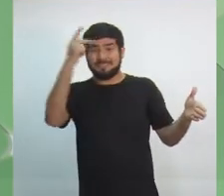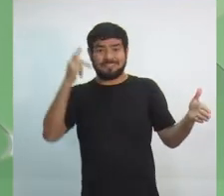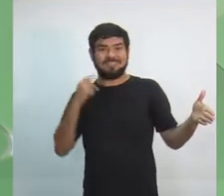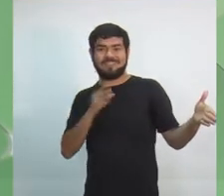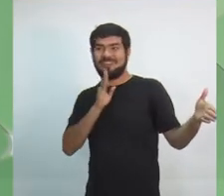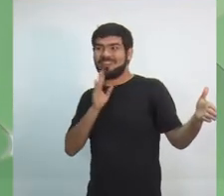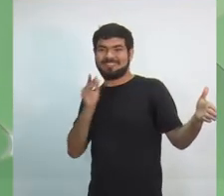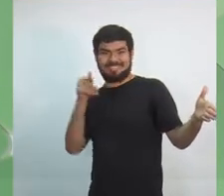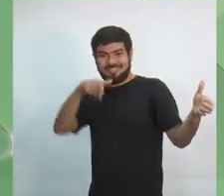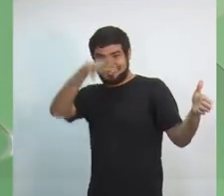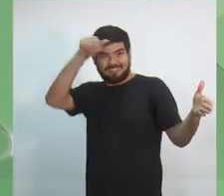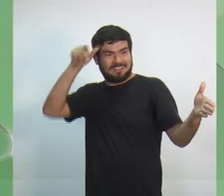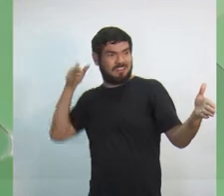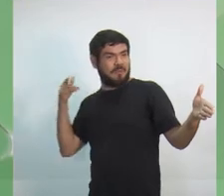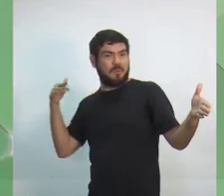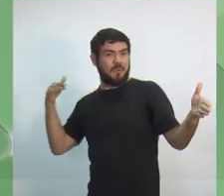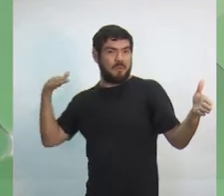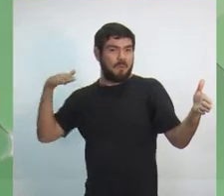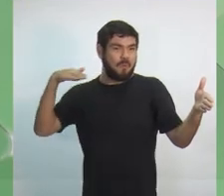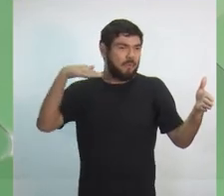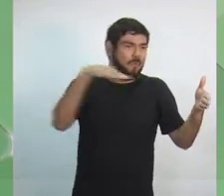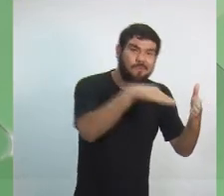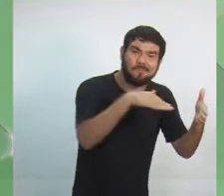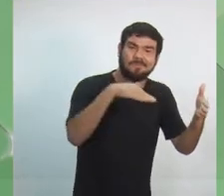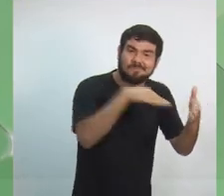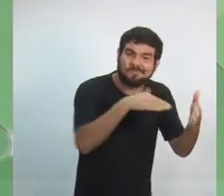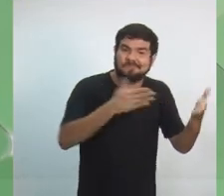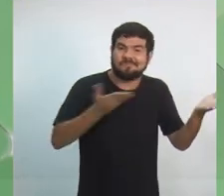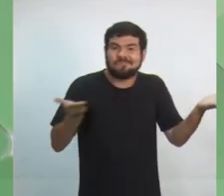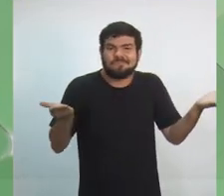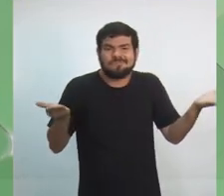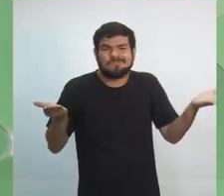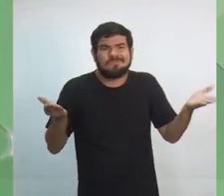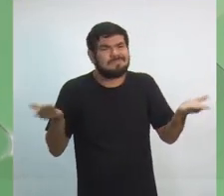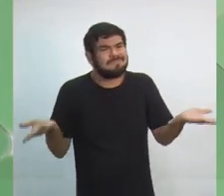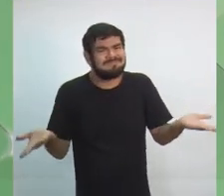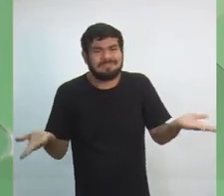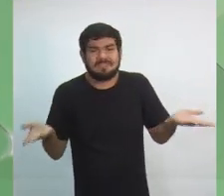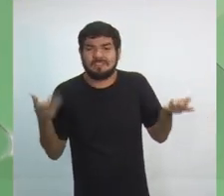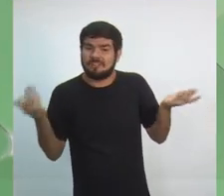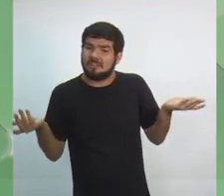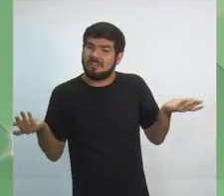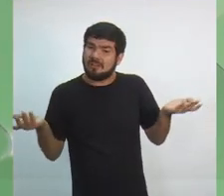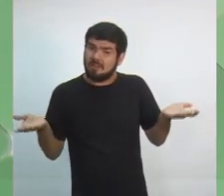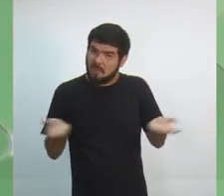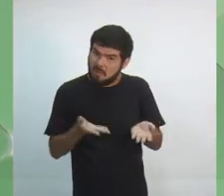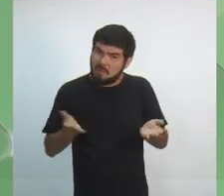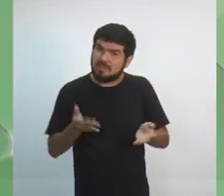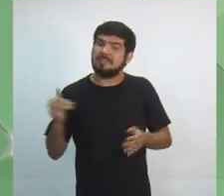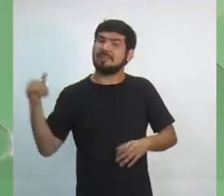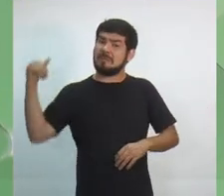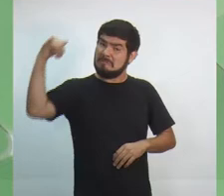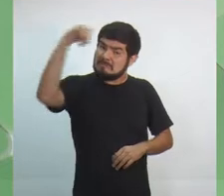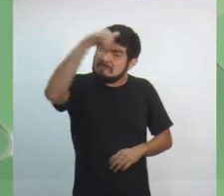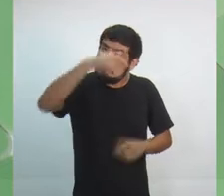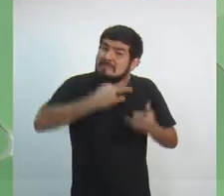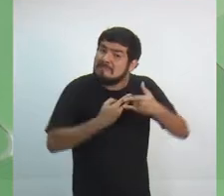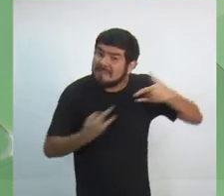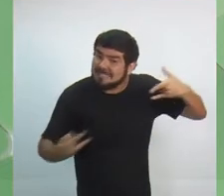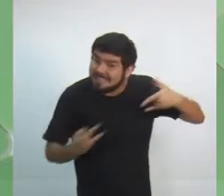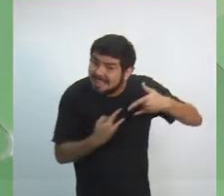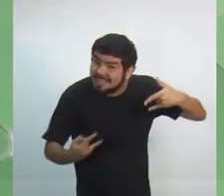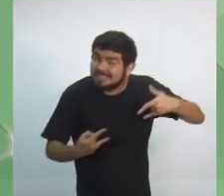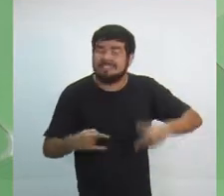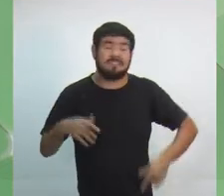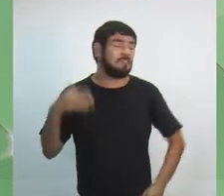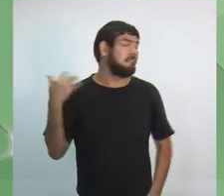a certeza de que vão ter um custo mais barato. Hoje, uma passagem aérea é humanamente impossível você